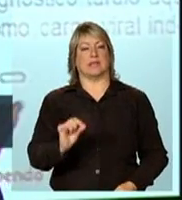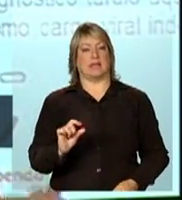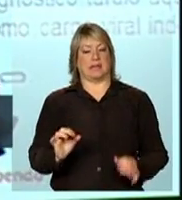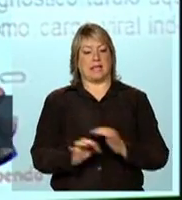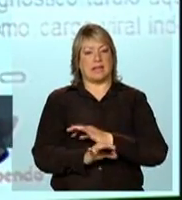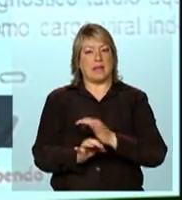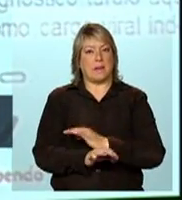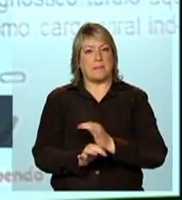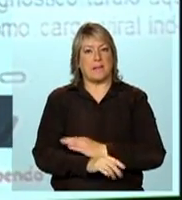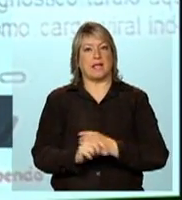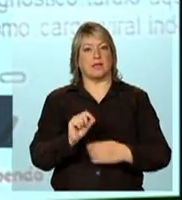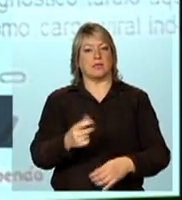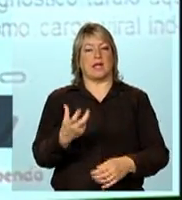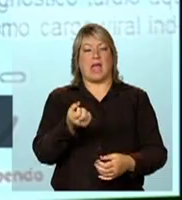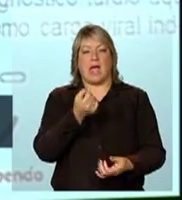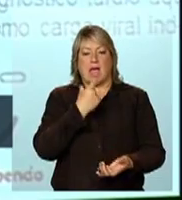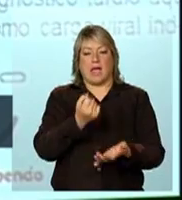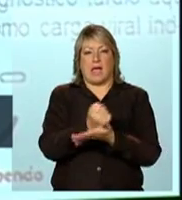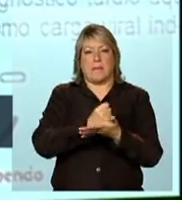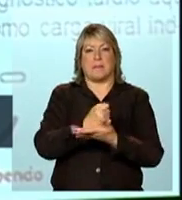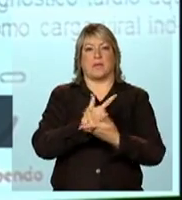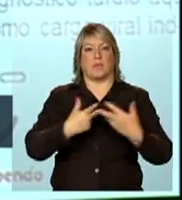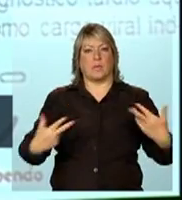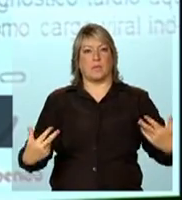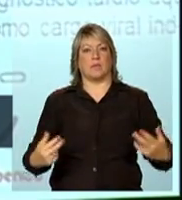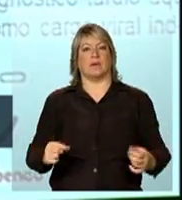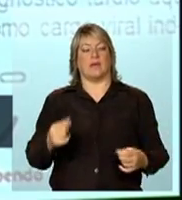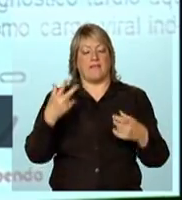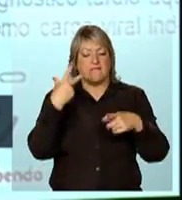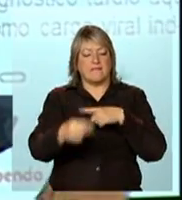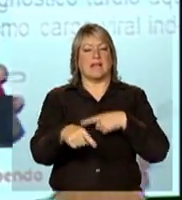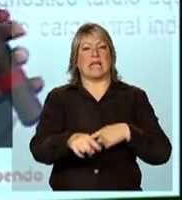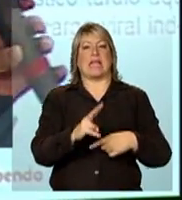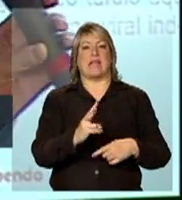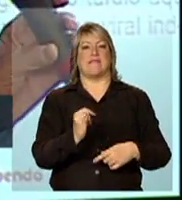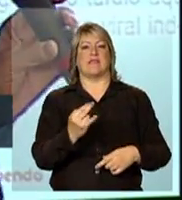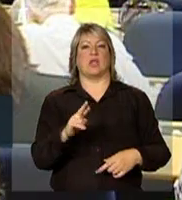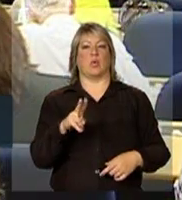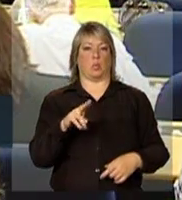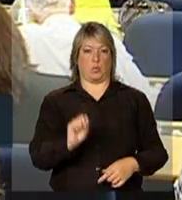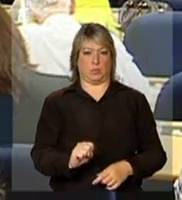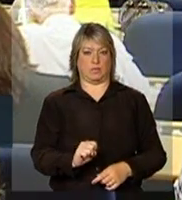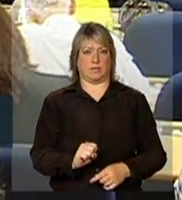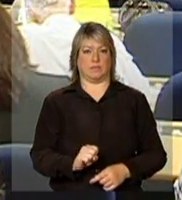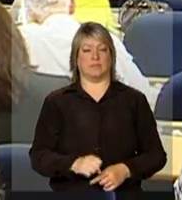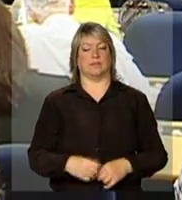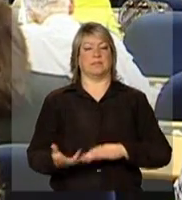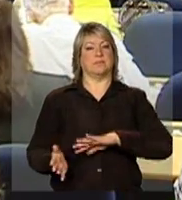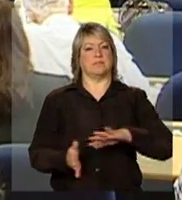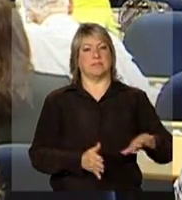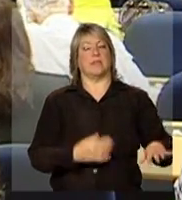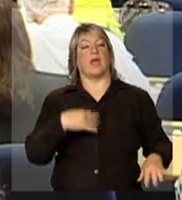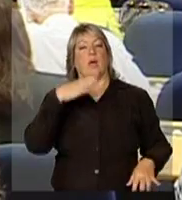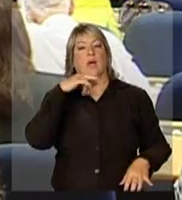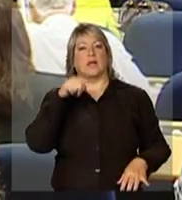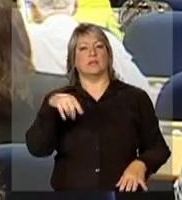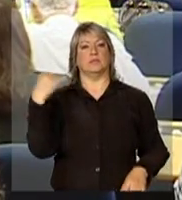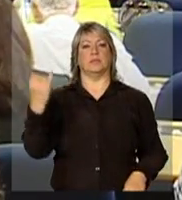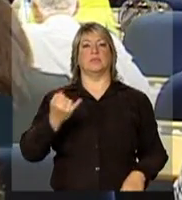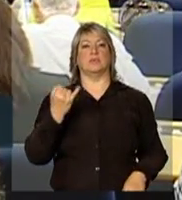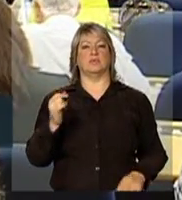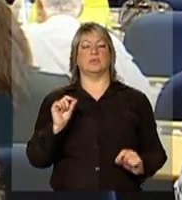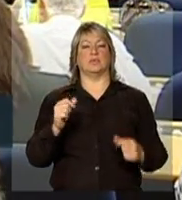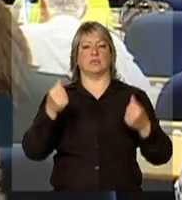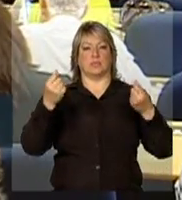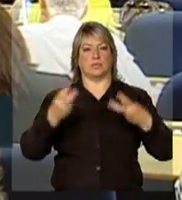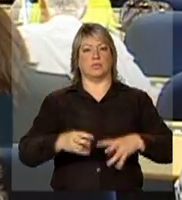antirretroviral para os que são detectados, é exatamente produzir esse efeito que é importante. Bom, eu creio que pode passar, acho que esse foi o último dos